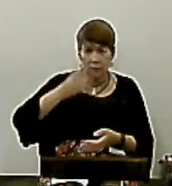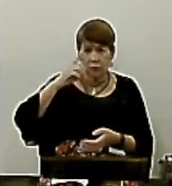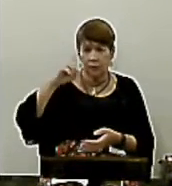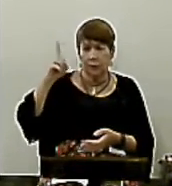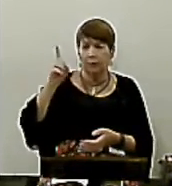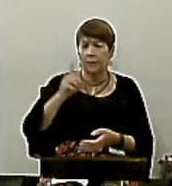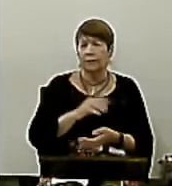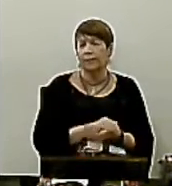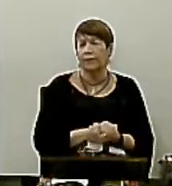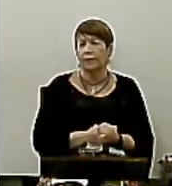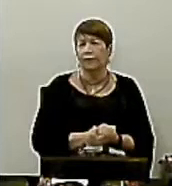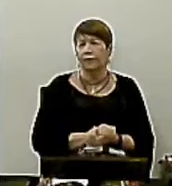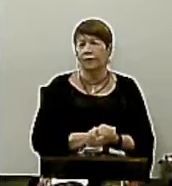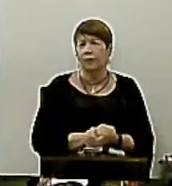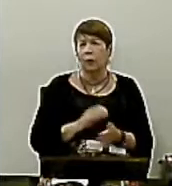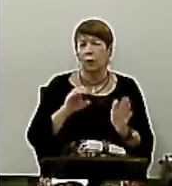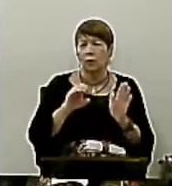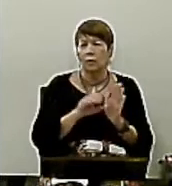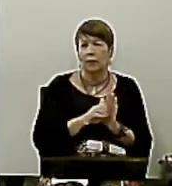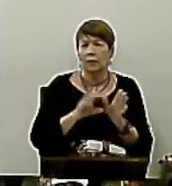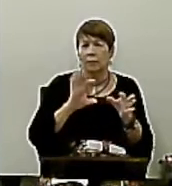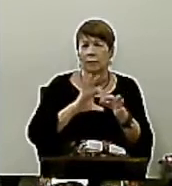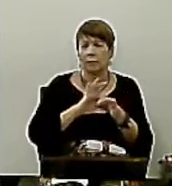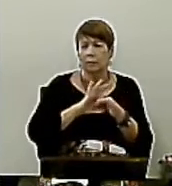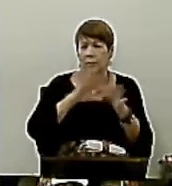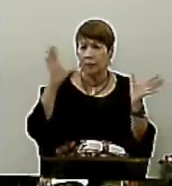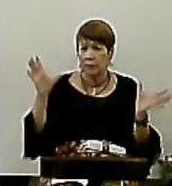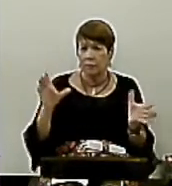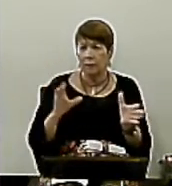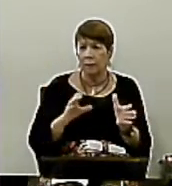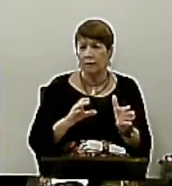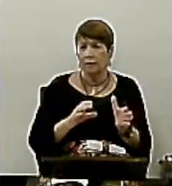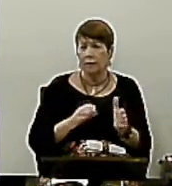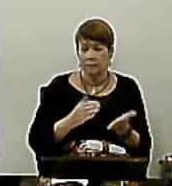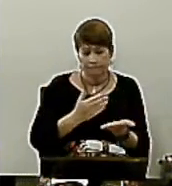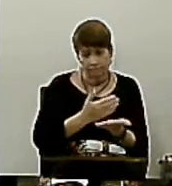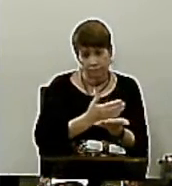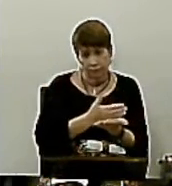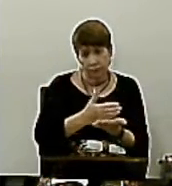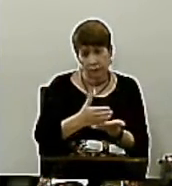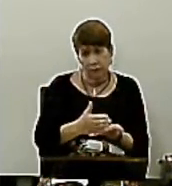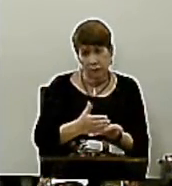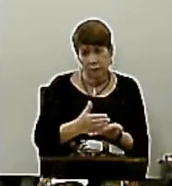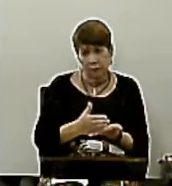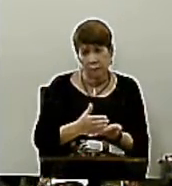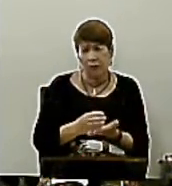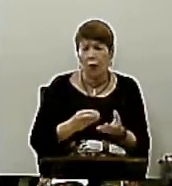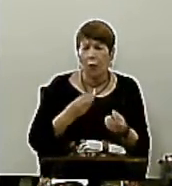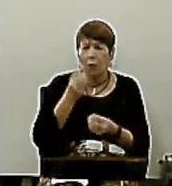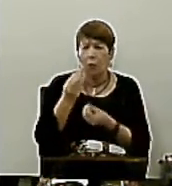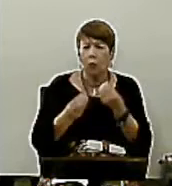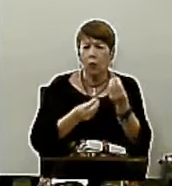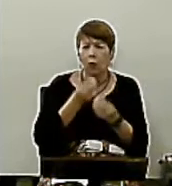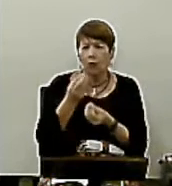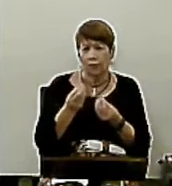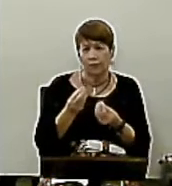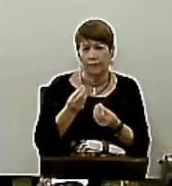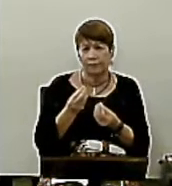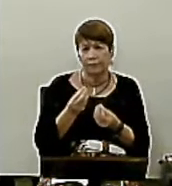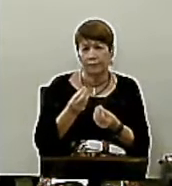conceito verdadeiro de liberdade pode ignorar Que a liberdade começa com o perdão dos pecados